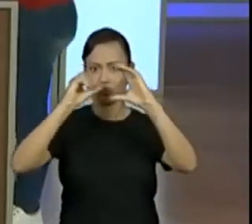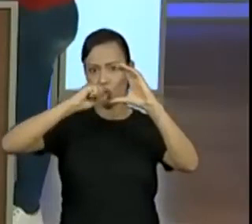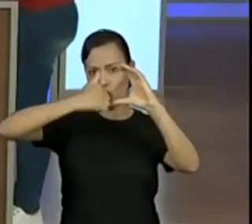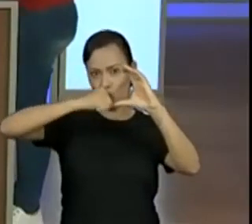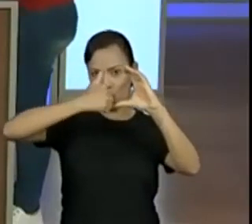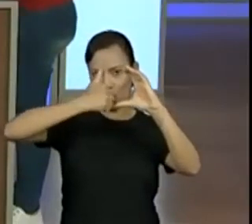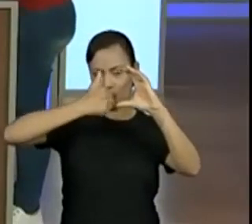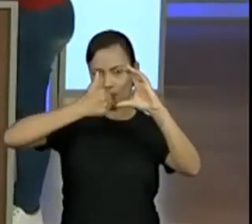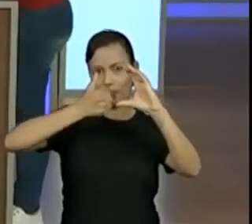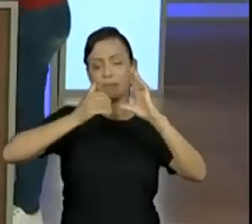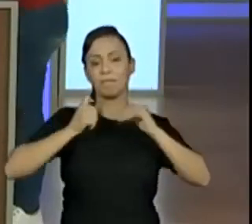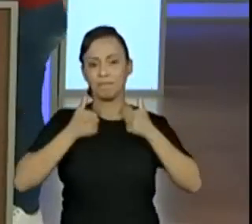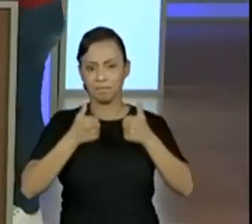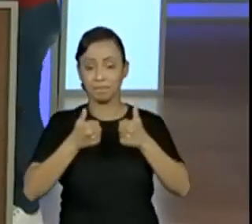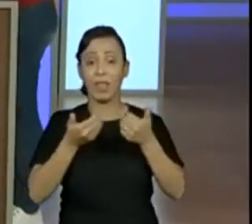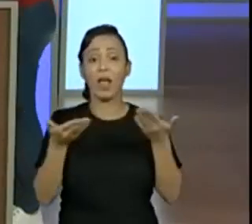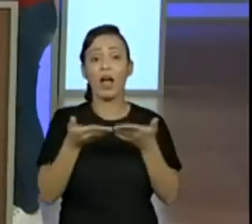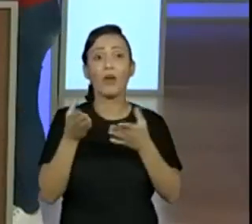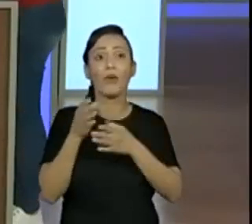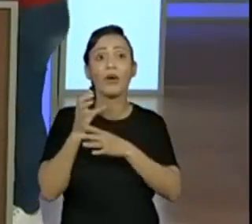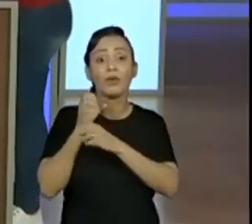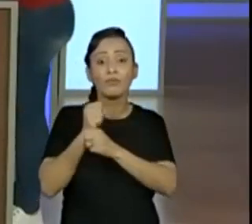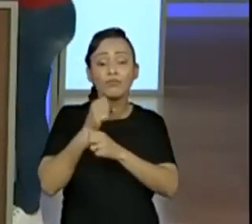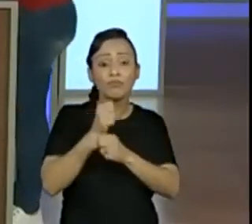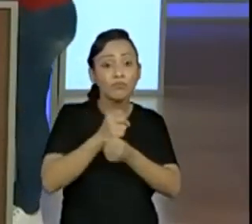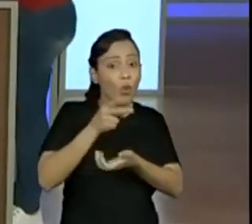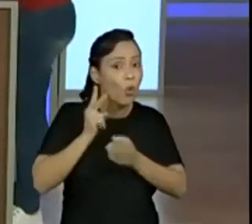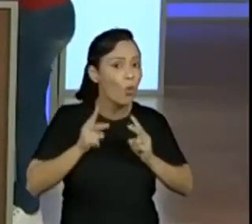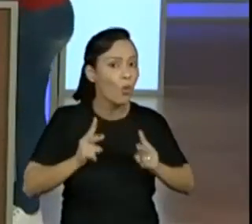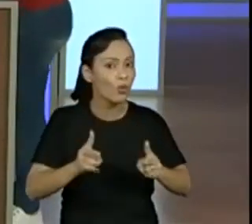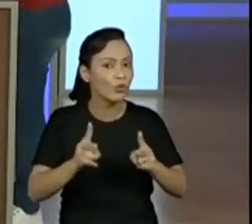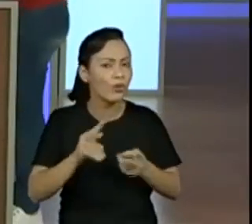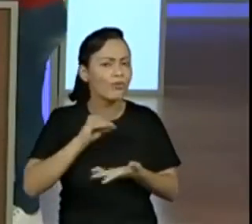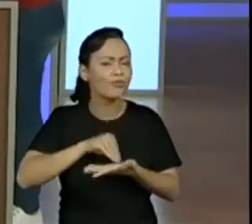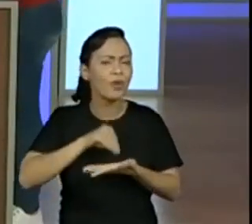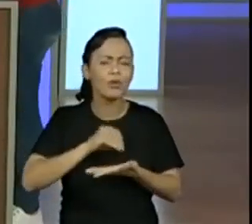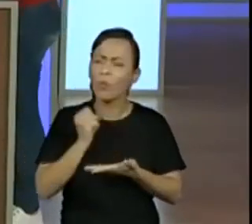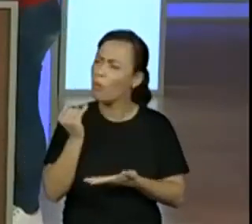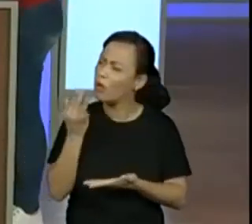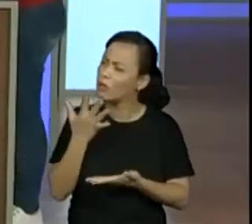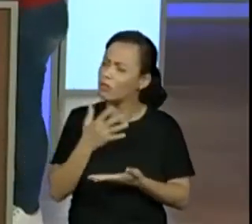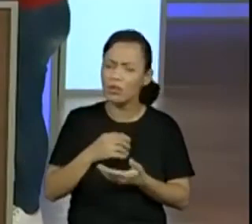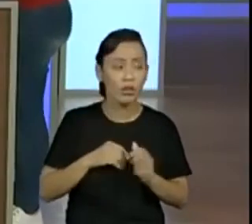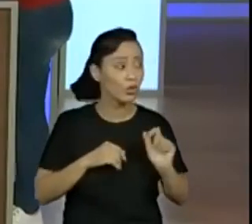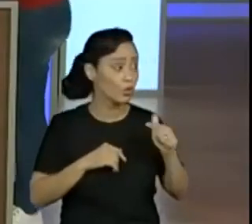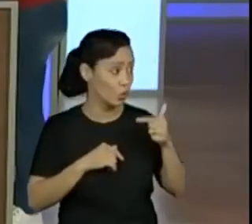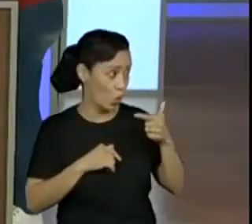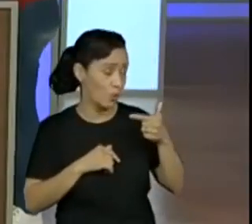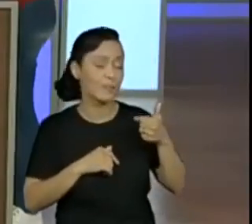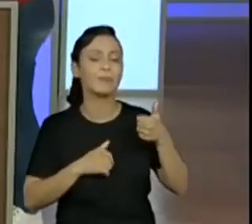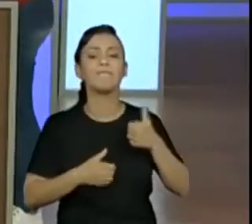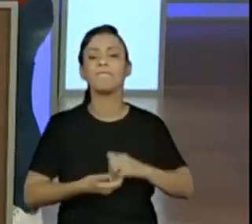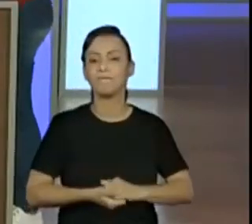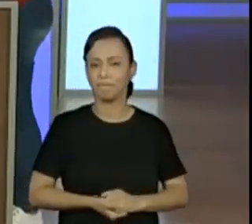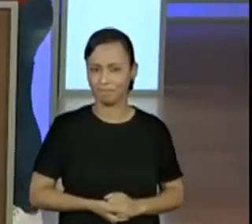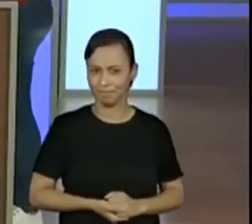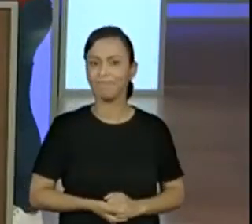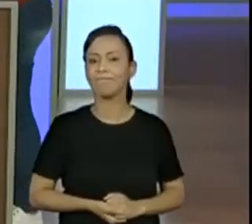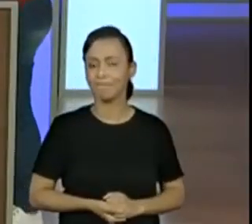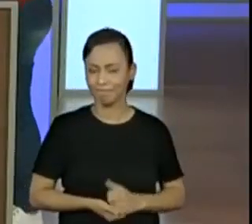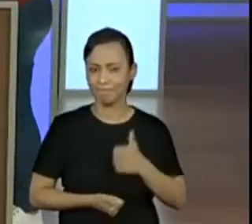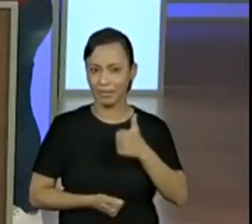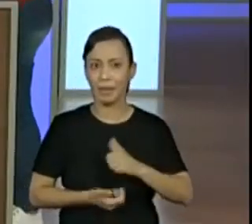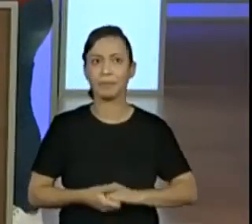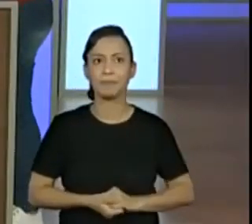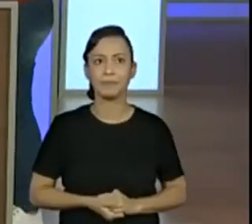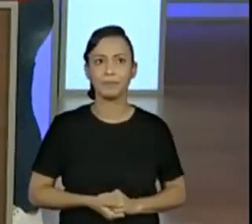recurso maior que dez para contar o que falta. E quanto falta? Faltam doze. Então, vou contar mais doze. Então, vamos lá.